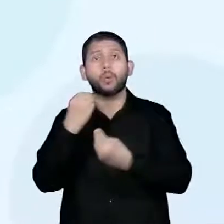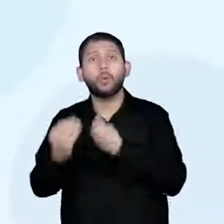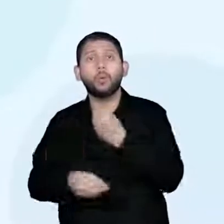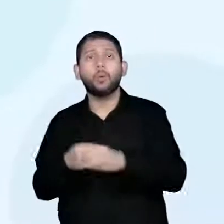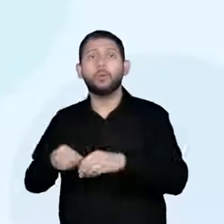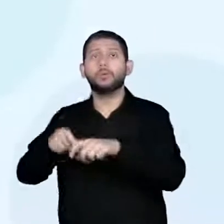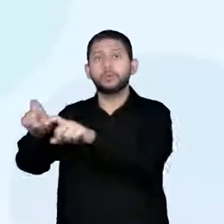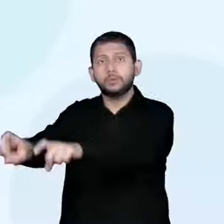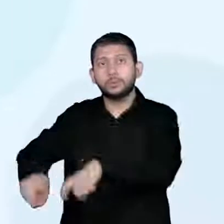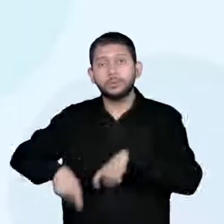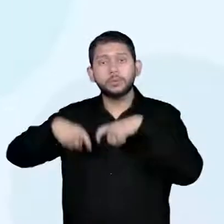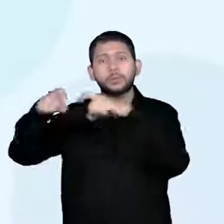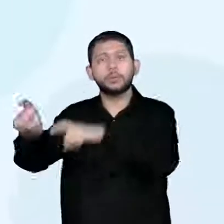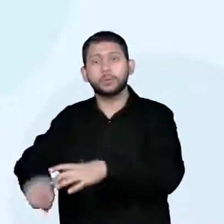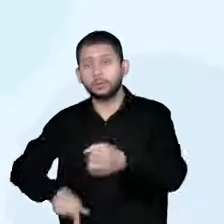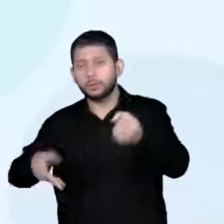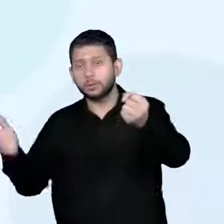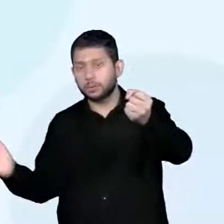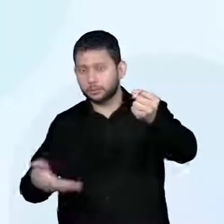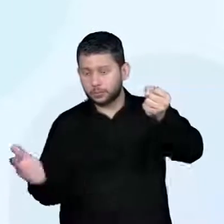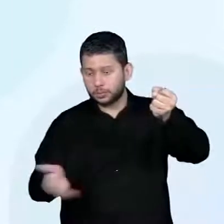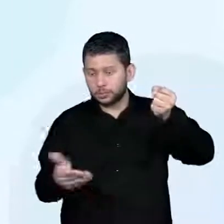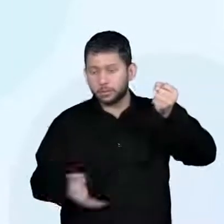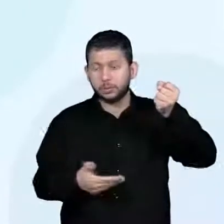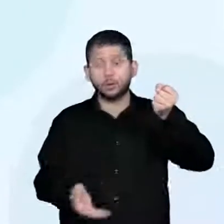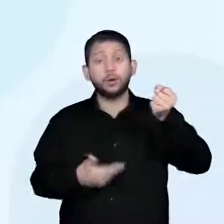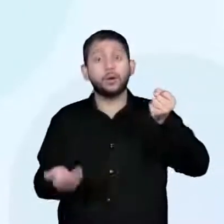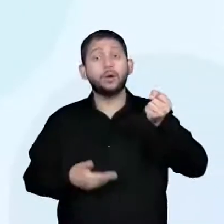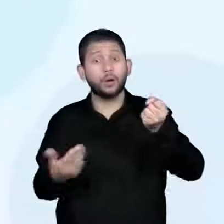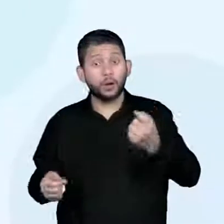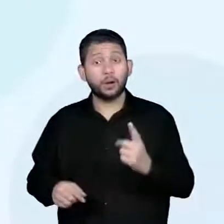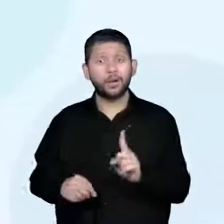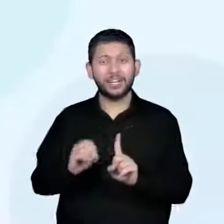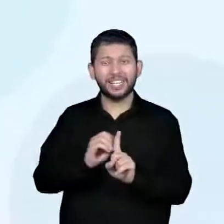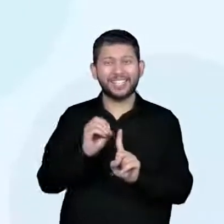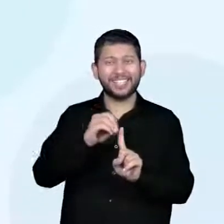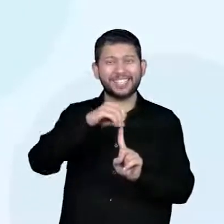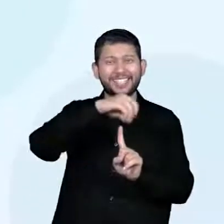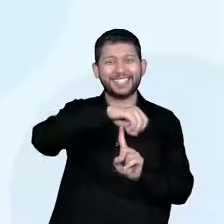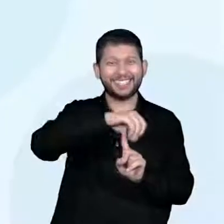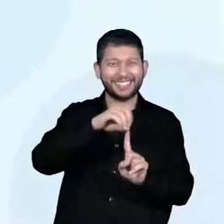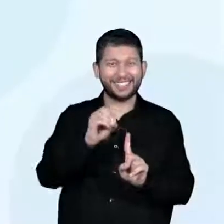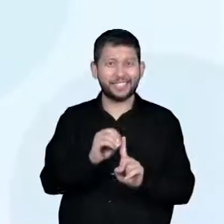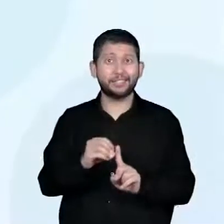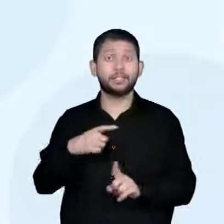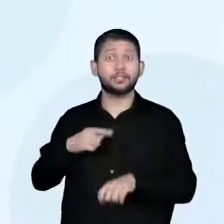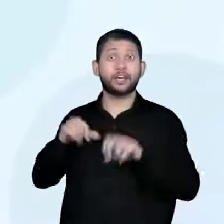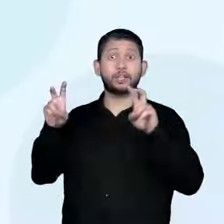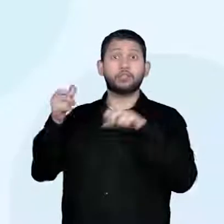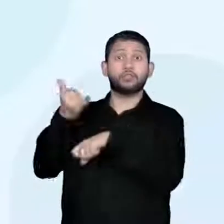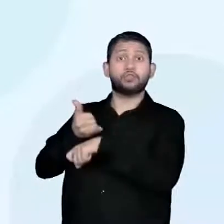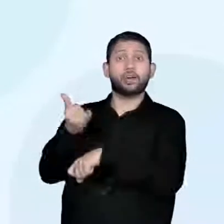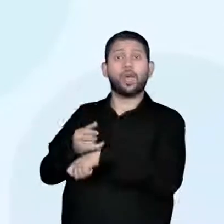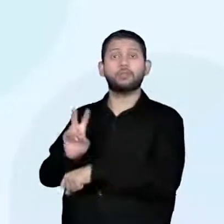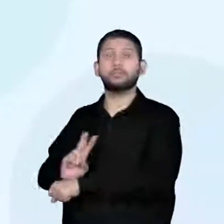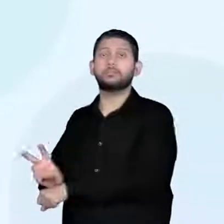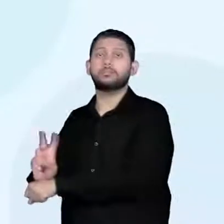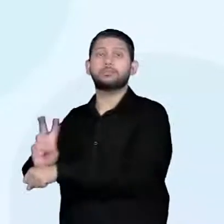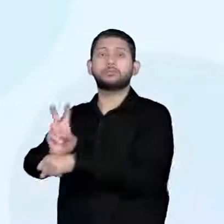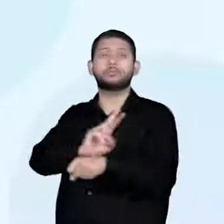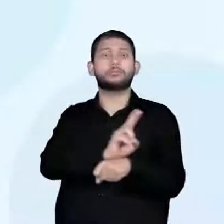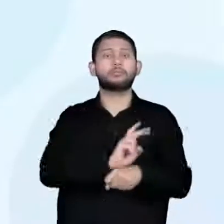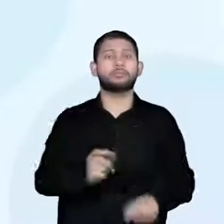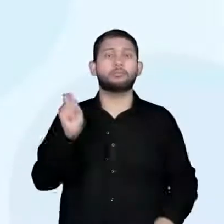e debulhando dos cereais sob a direção de um supervisor. Então, aqui a gente consegue